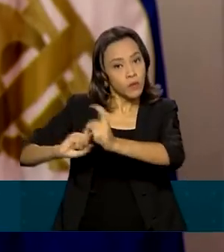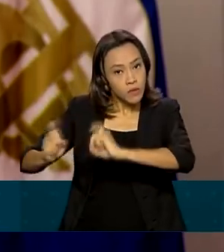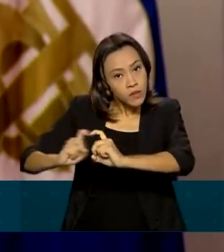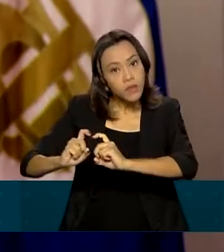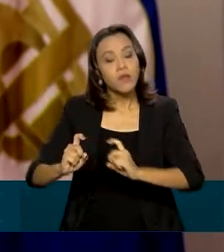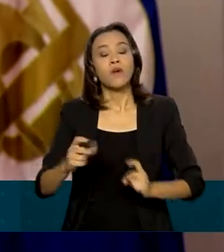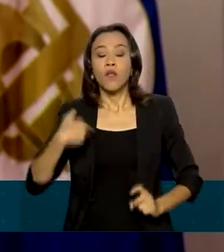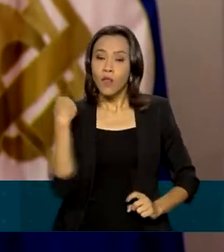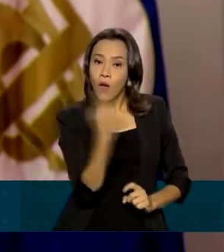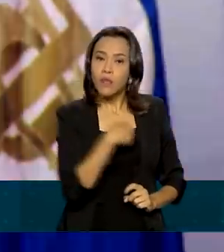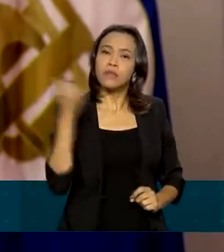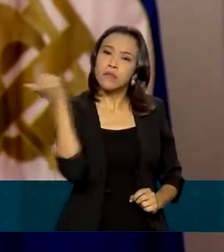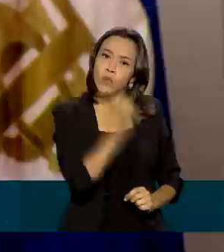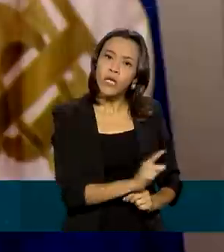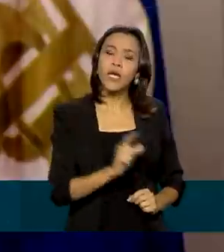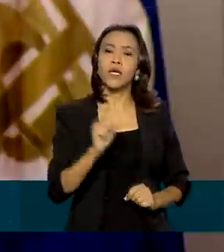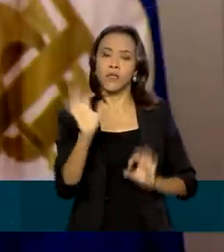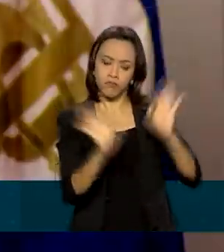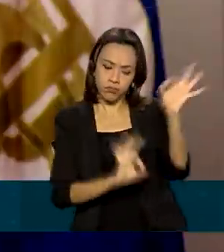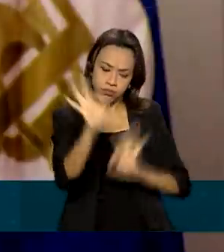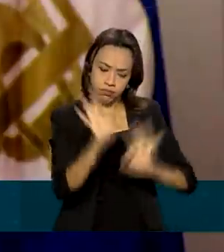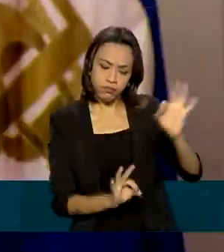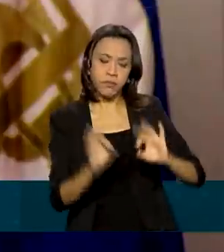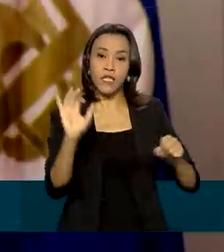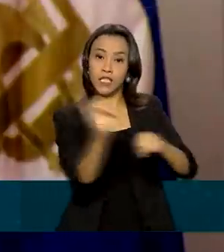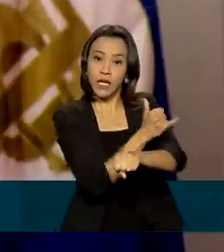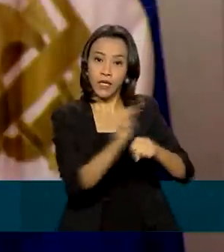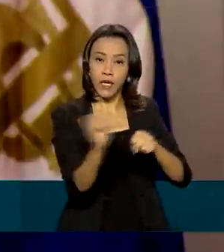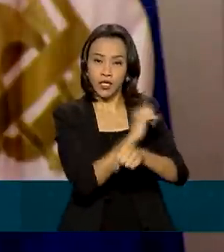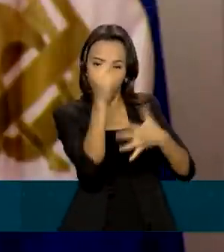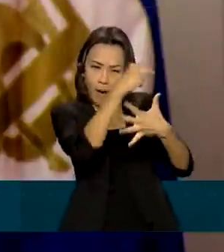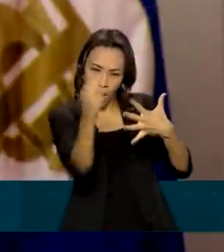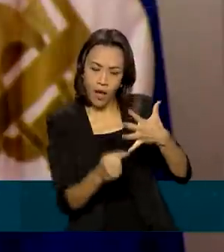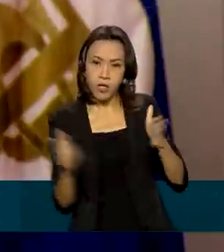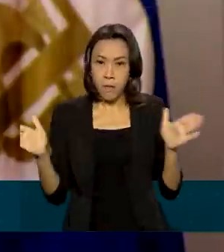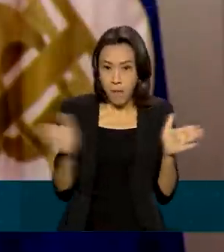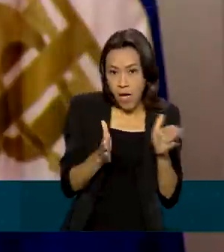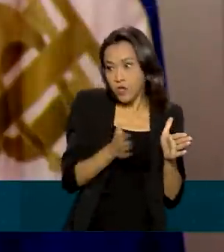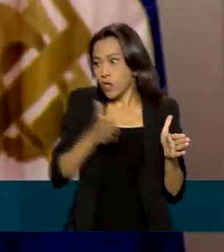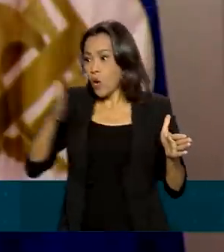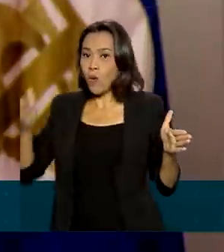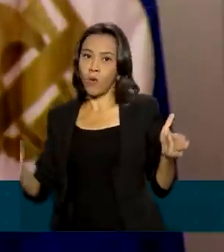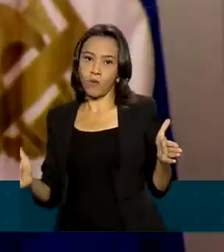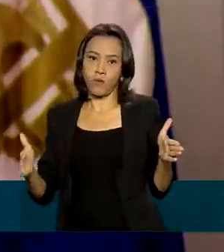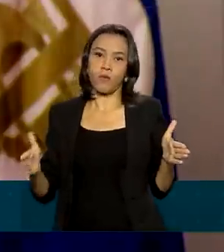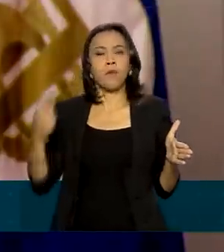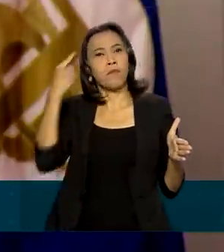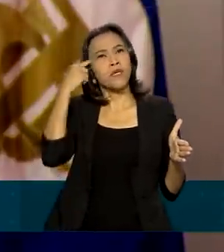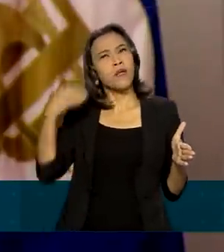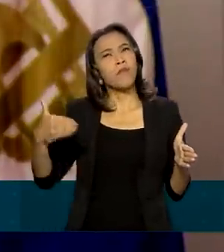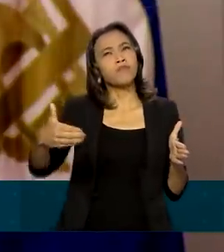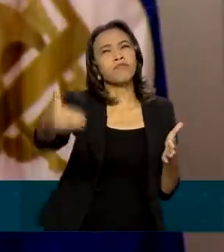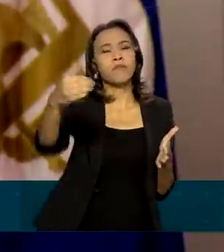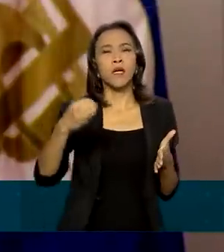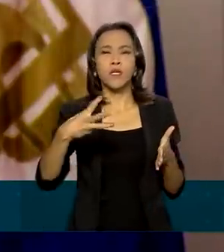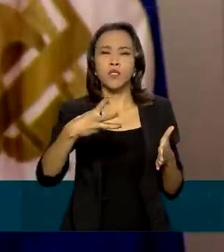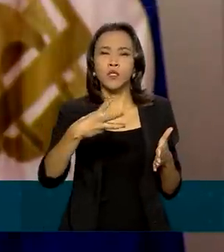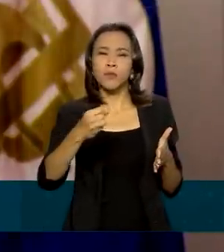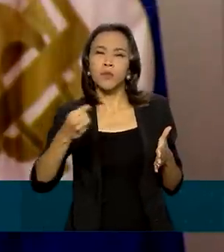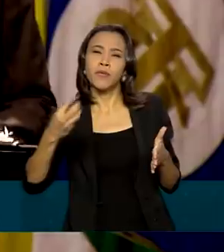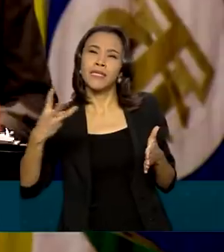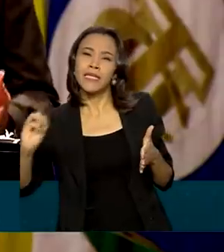ter planejamento estratégico de médio e de longo prazo na nação. Pensar na ação para 2030, pensar na ação para